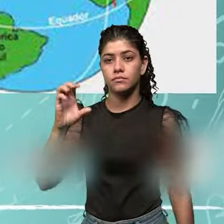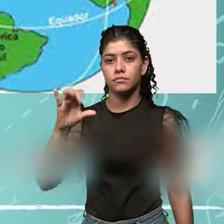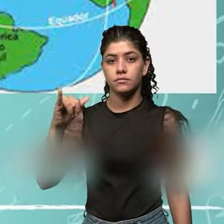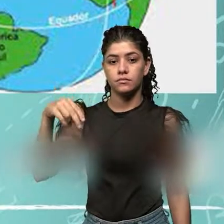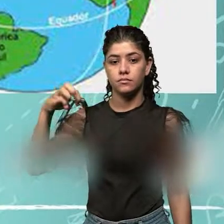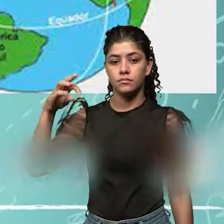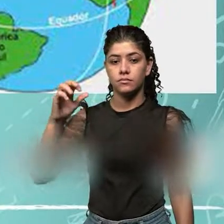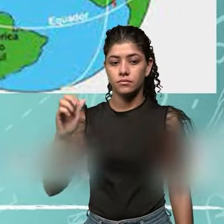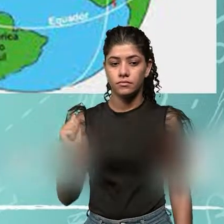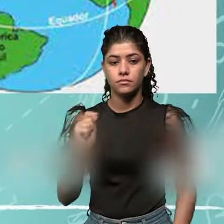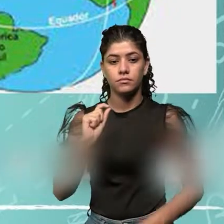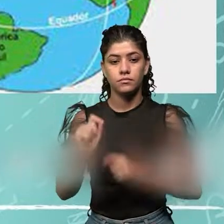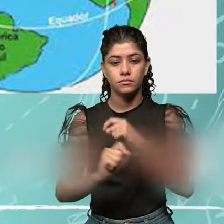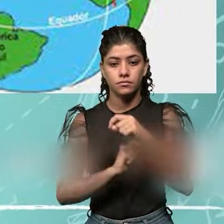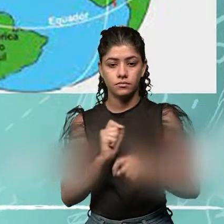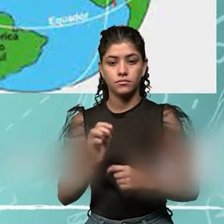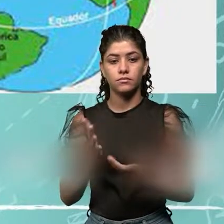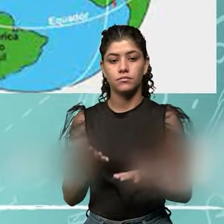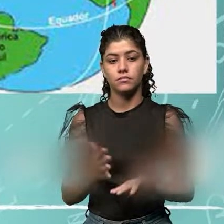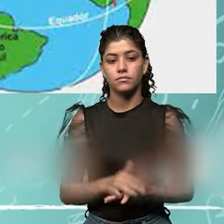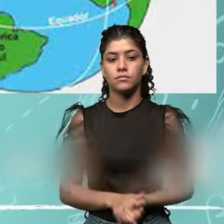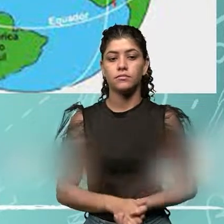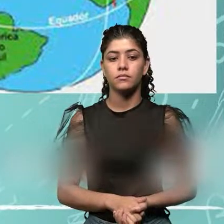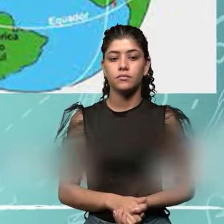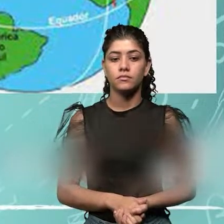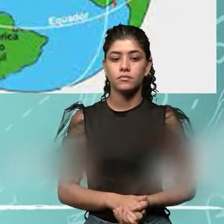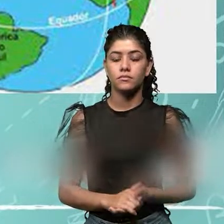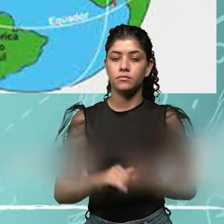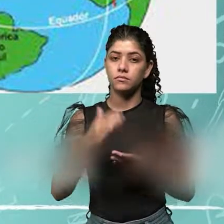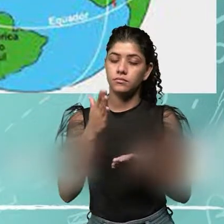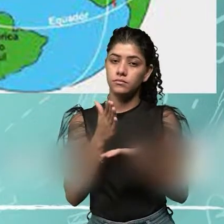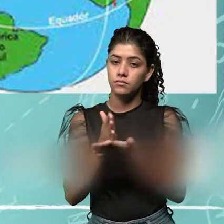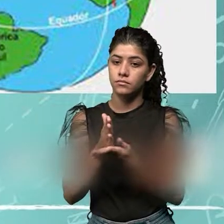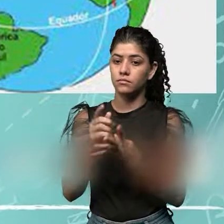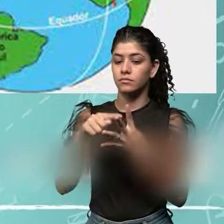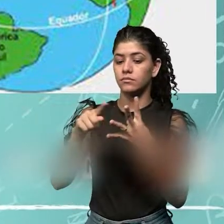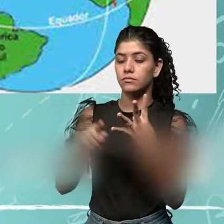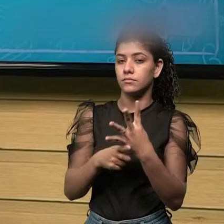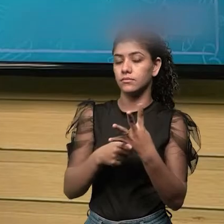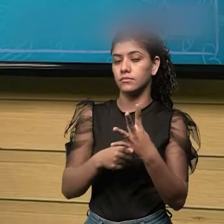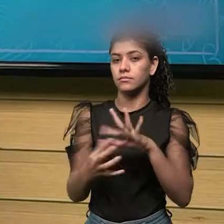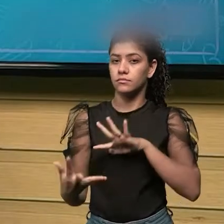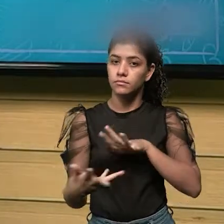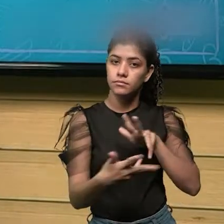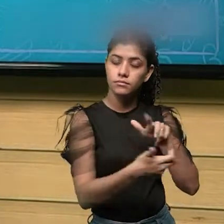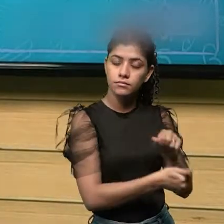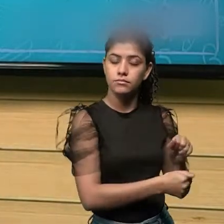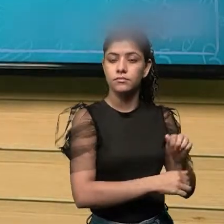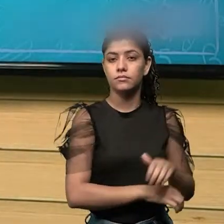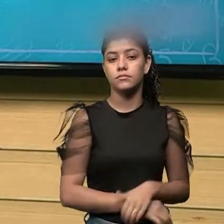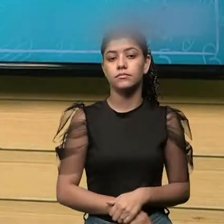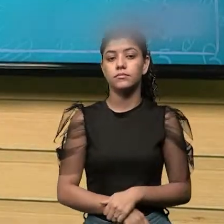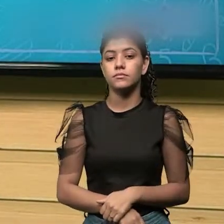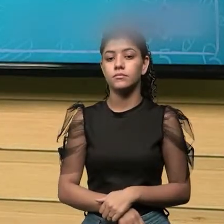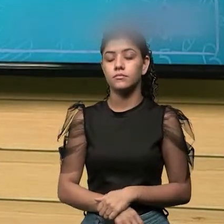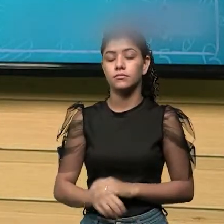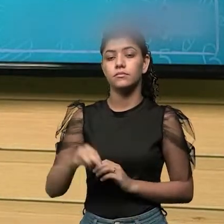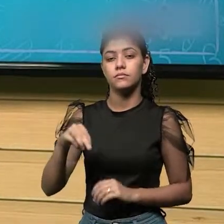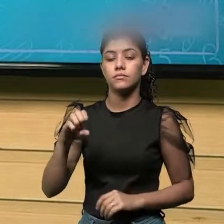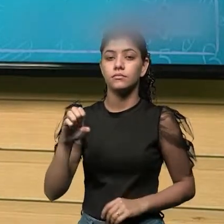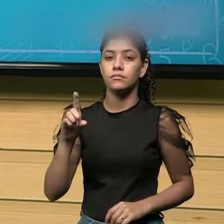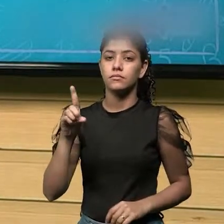milionésima parte de um quarto do meridiano terrestre. Então, o meridiano,